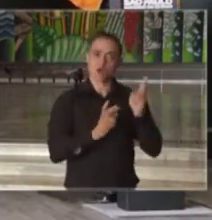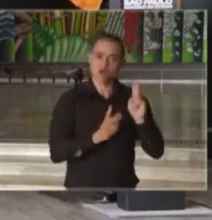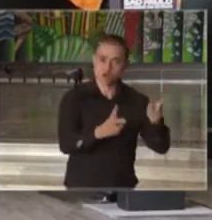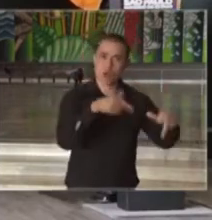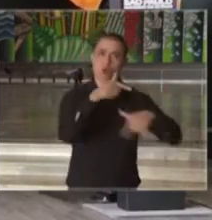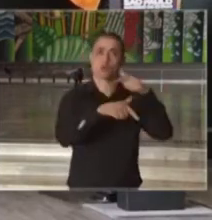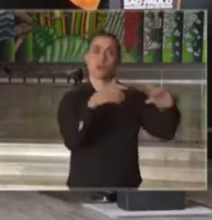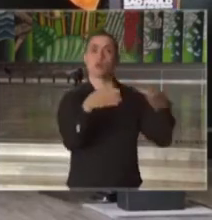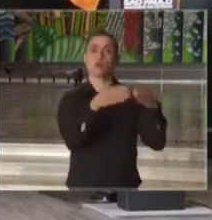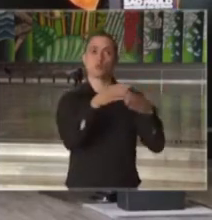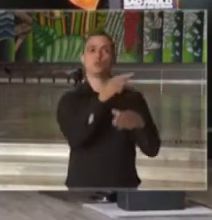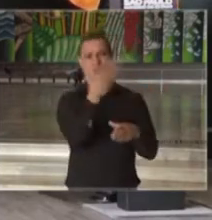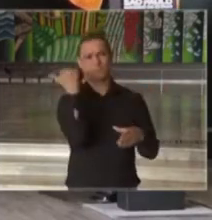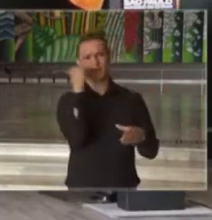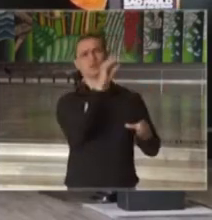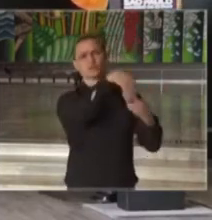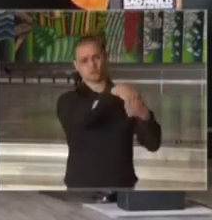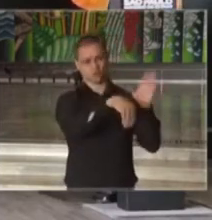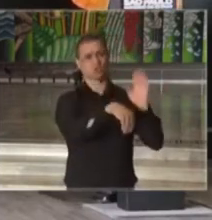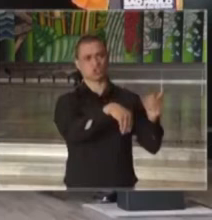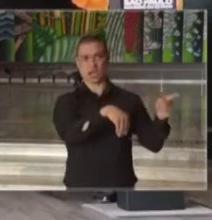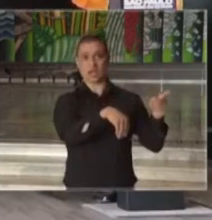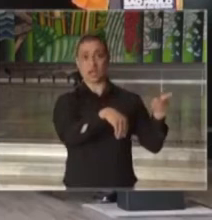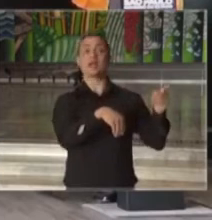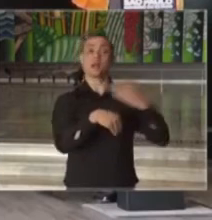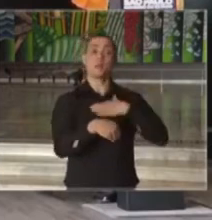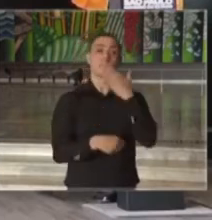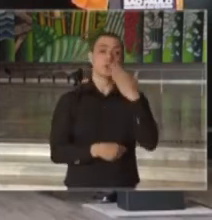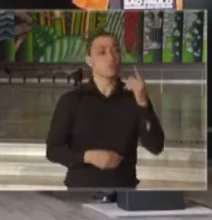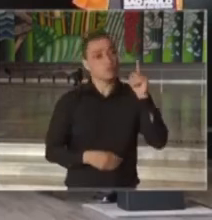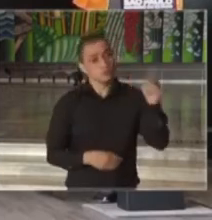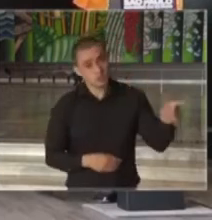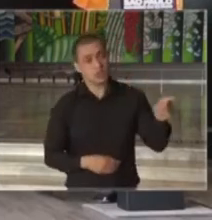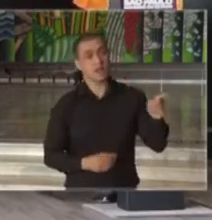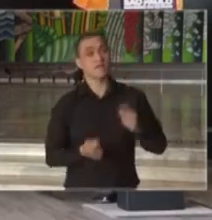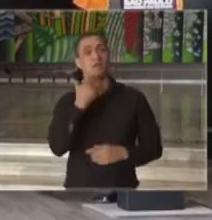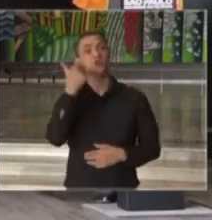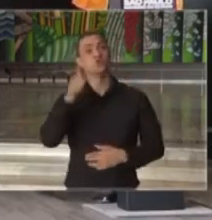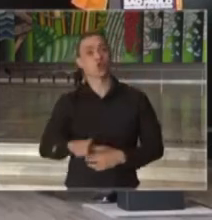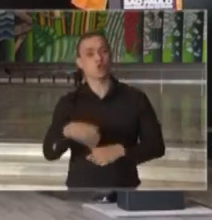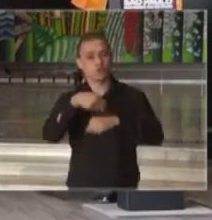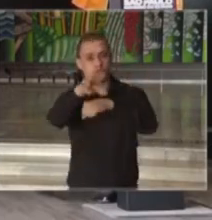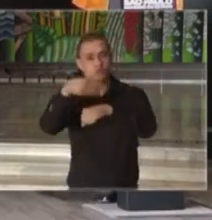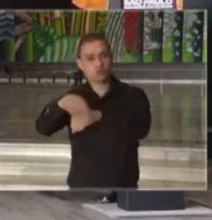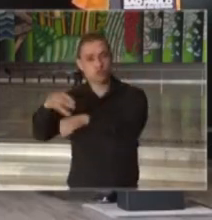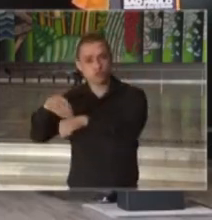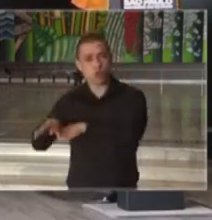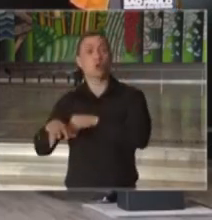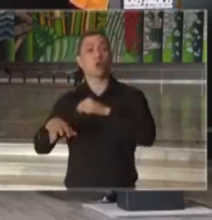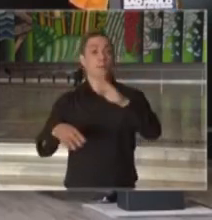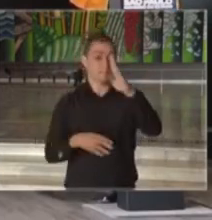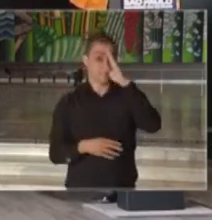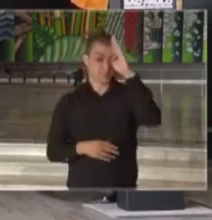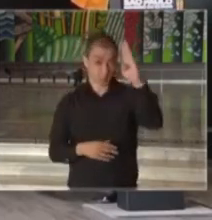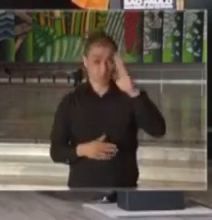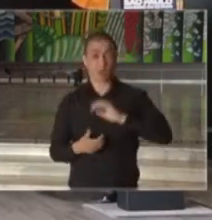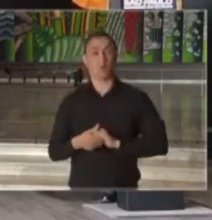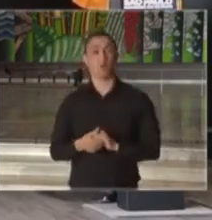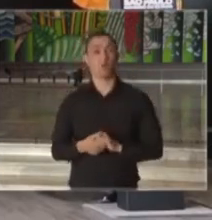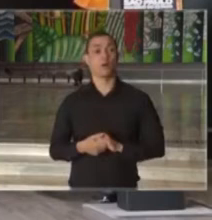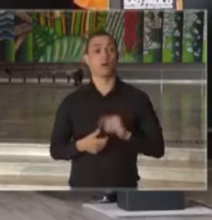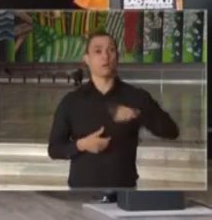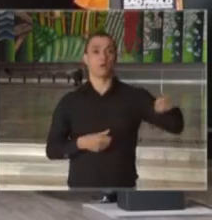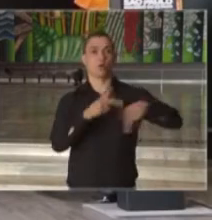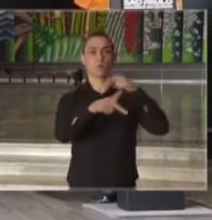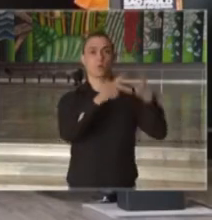da equipe da qual a senhora já fazia parte, aproveito para pedir que a senhora renove as recomendações fundamentais para